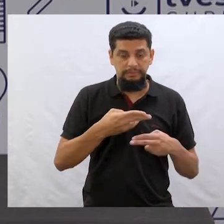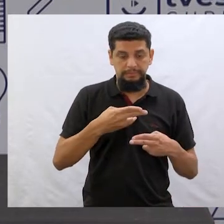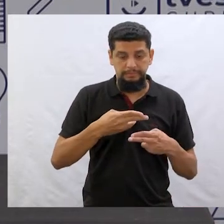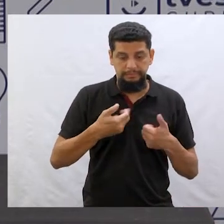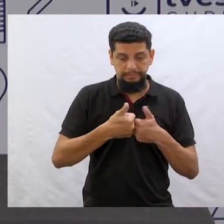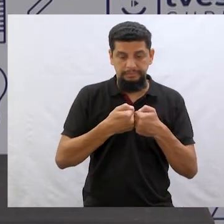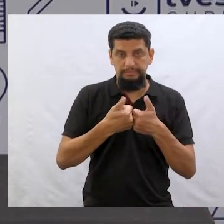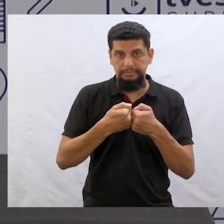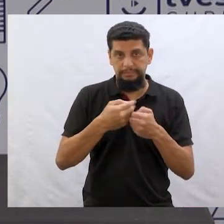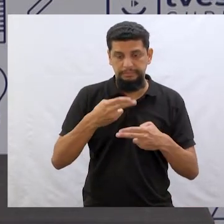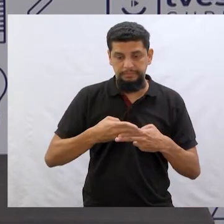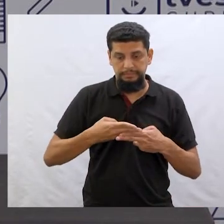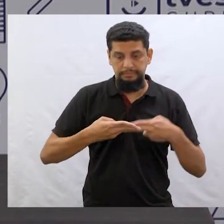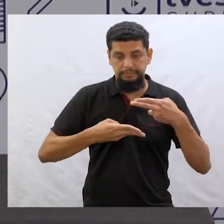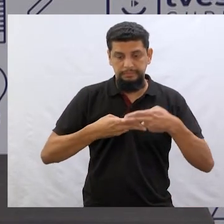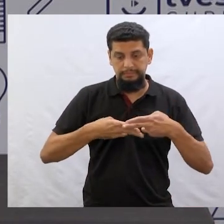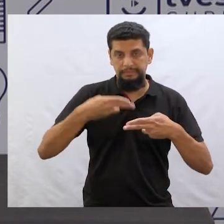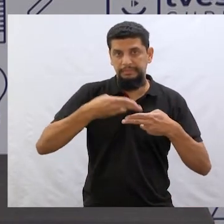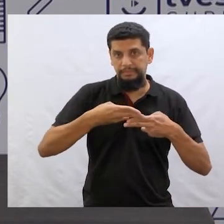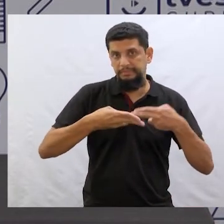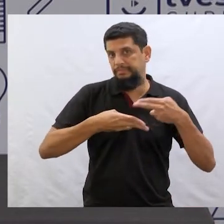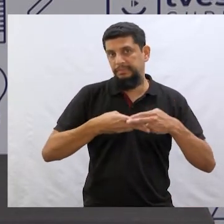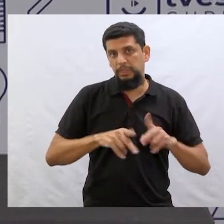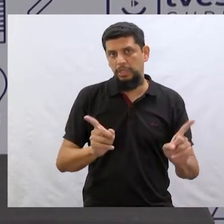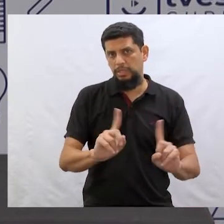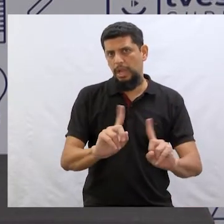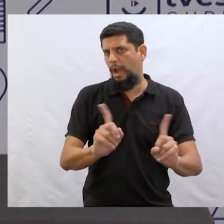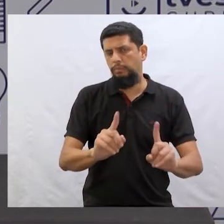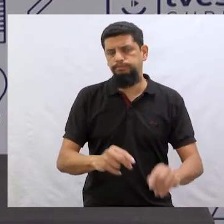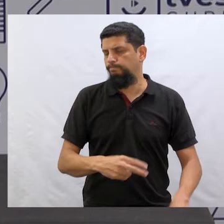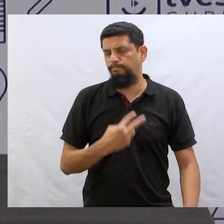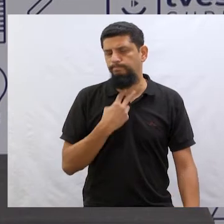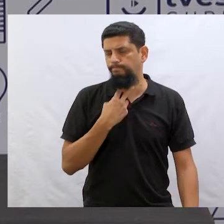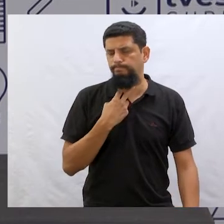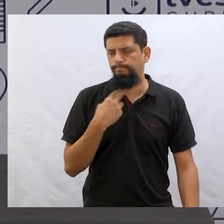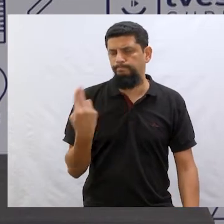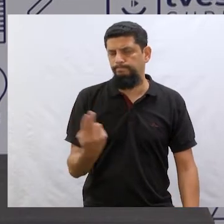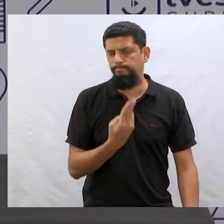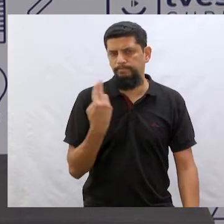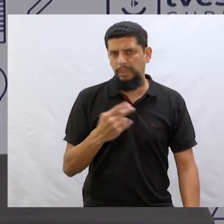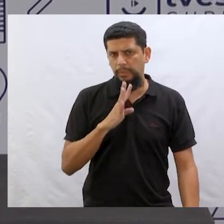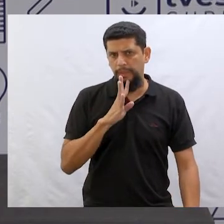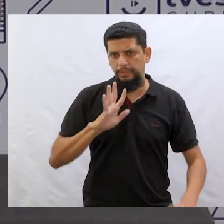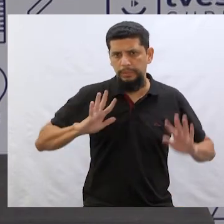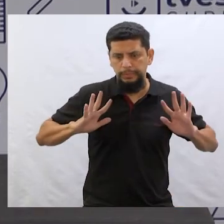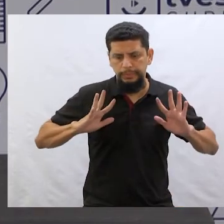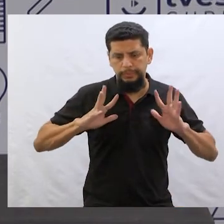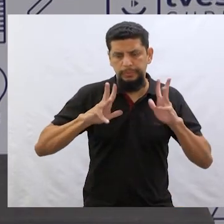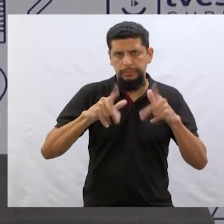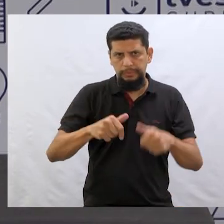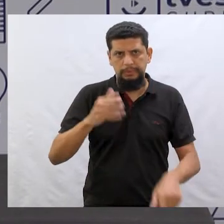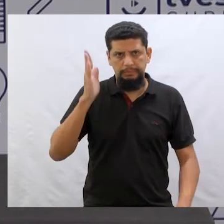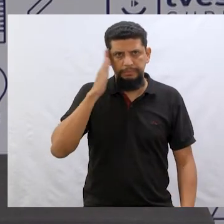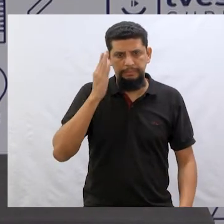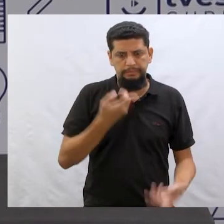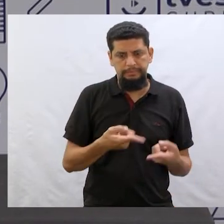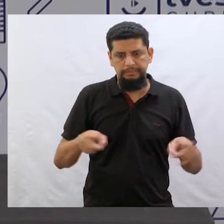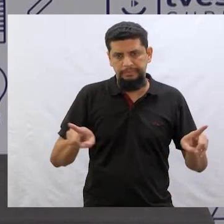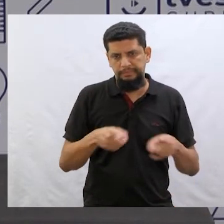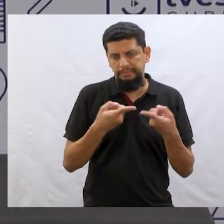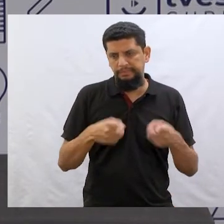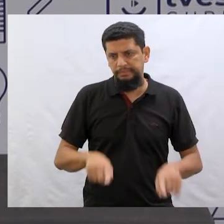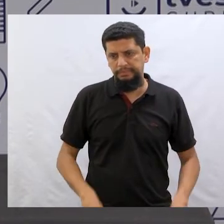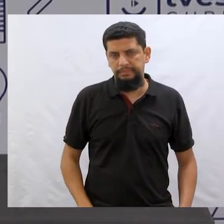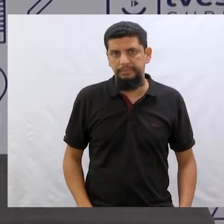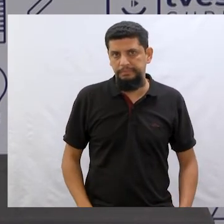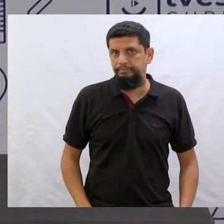Arca de Noé, sim. E aí o pai dele falou que não, não podia ser, porque ele conhece todas as músicas. Sabe